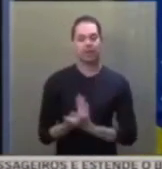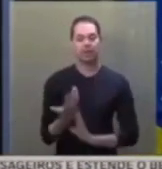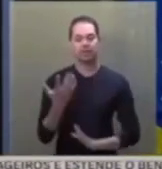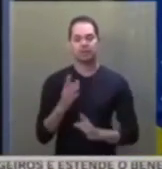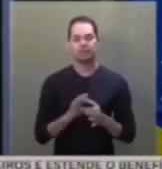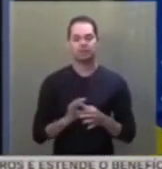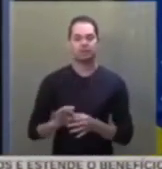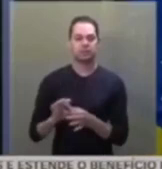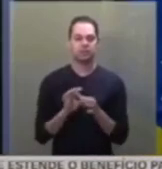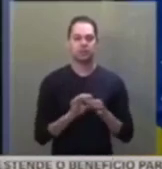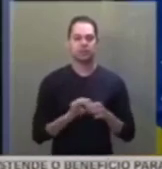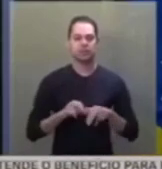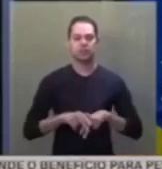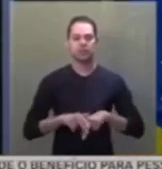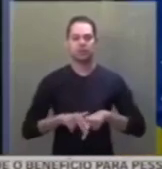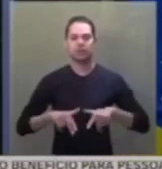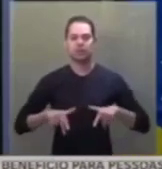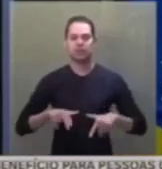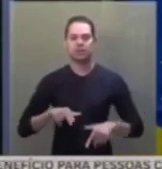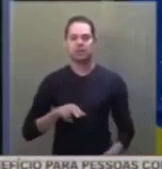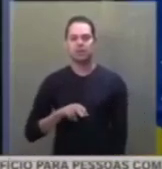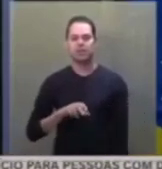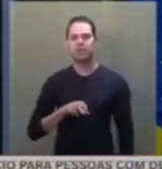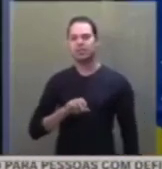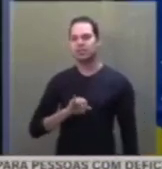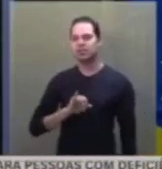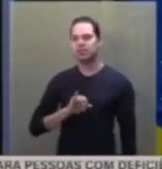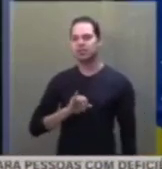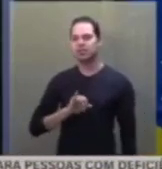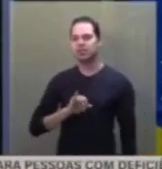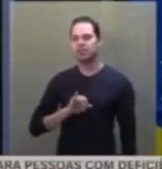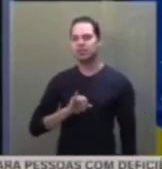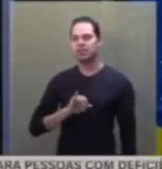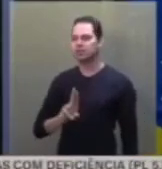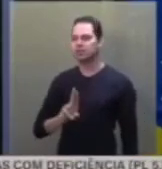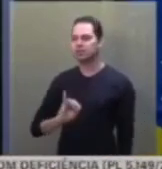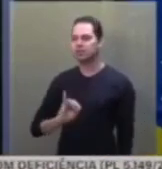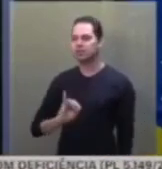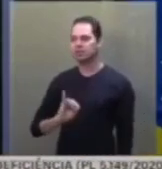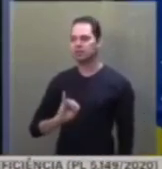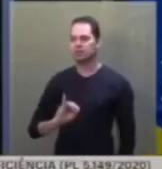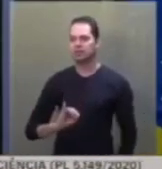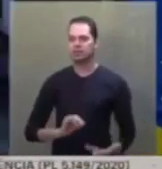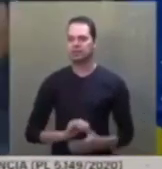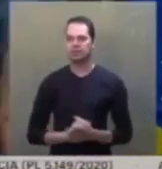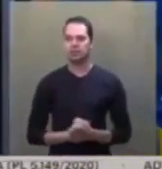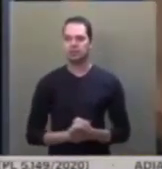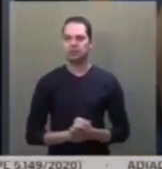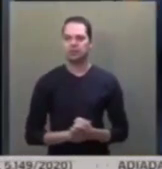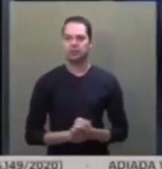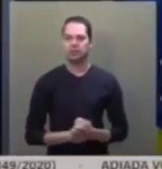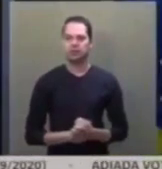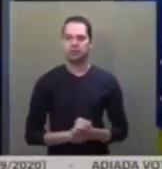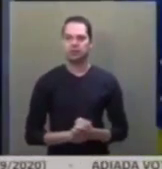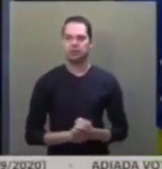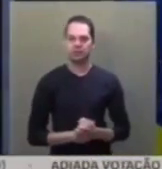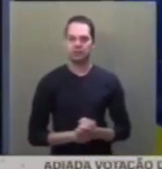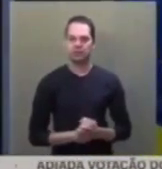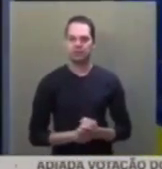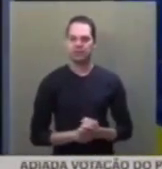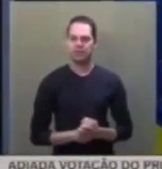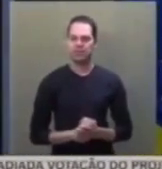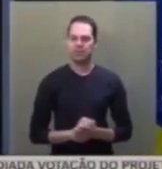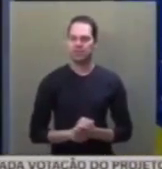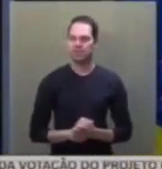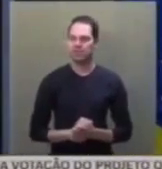das Etnias de Ijuí, responsável por realizar a Festa Nacional da Cultura Diversificada,